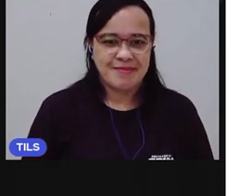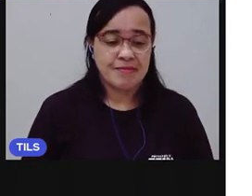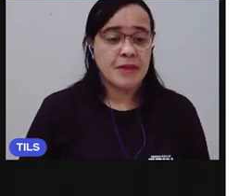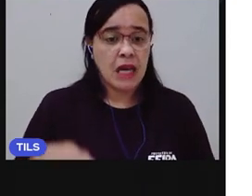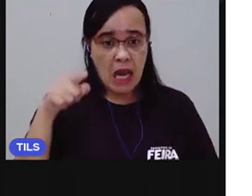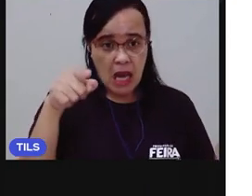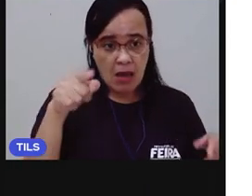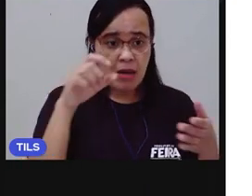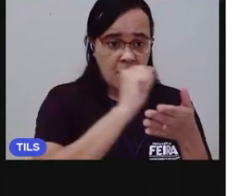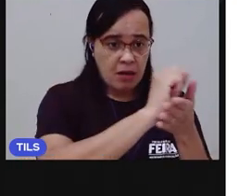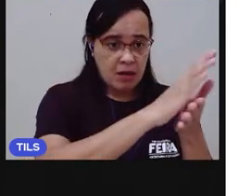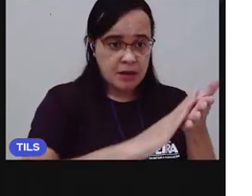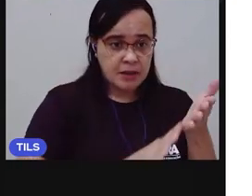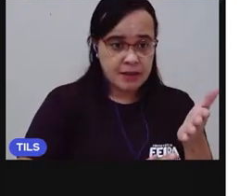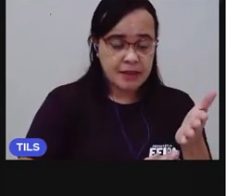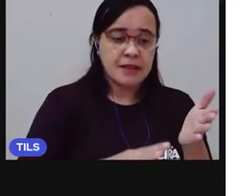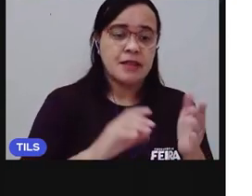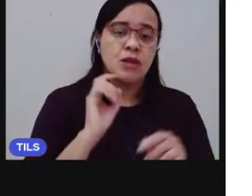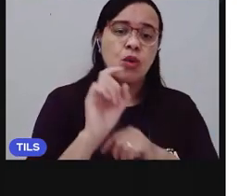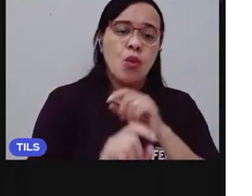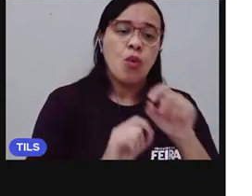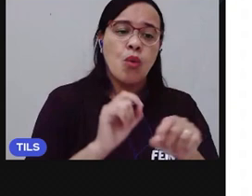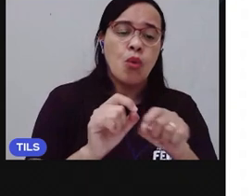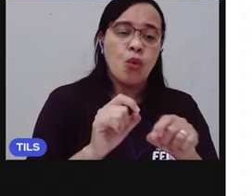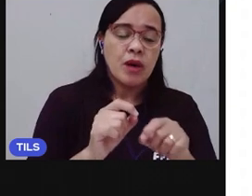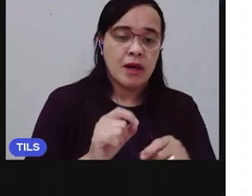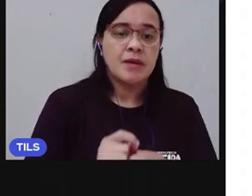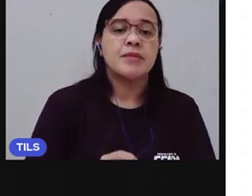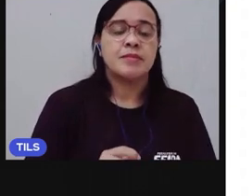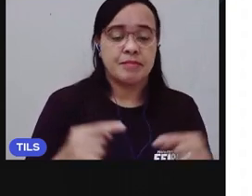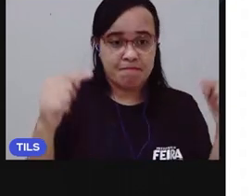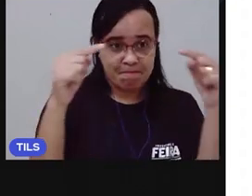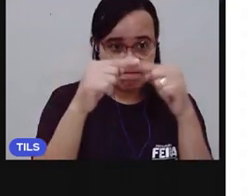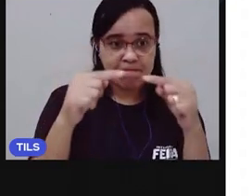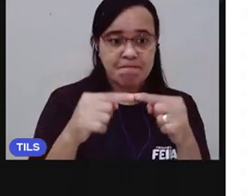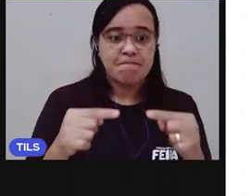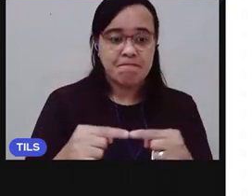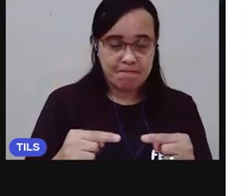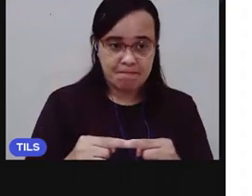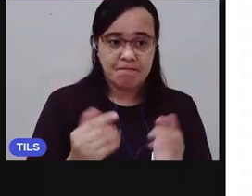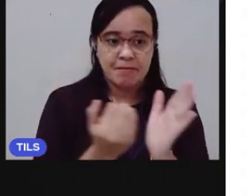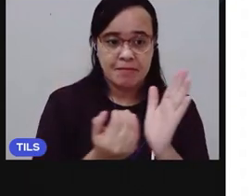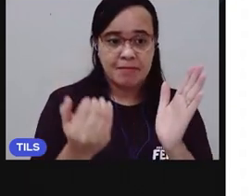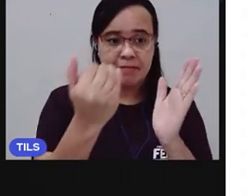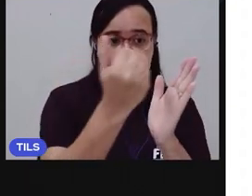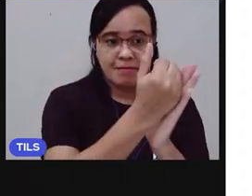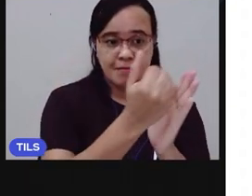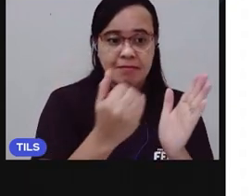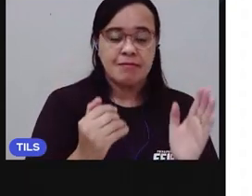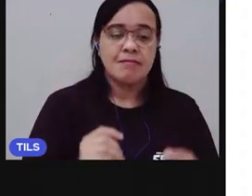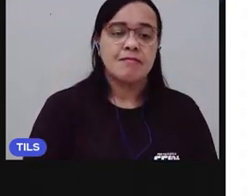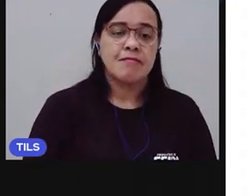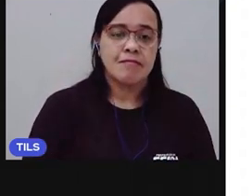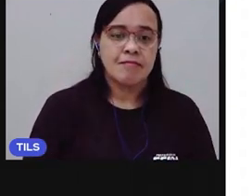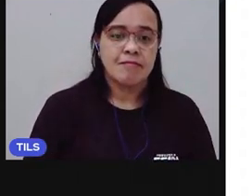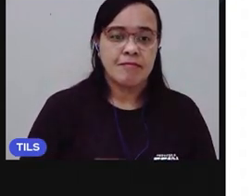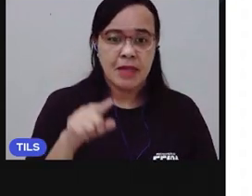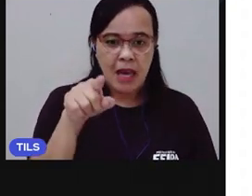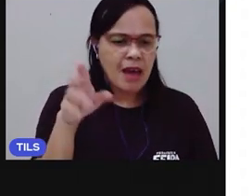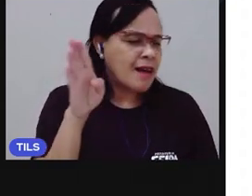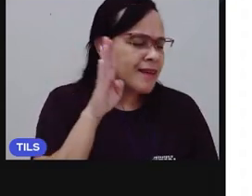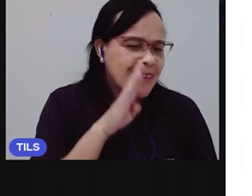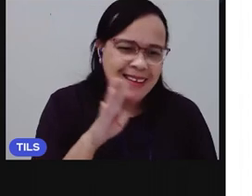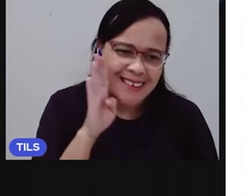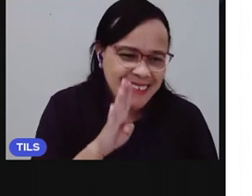Agora a gente tem também uma outra atividade complementar. Essa atividade vai ser muito legal.